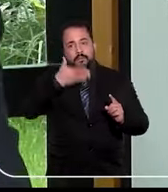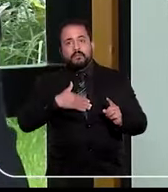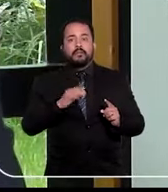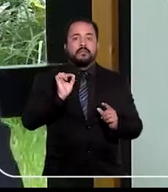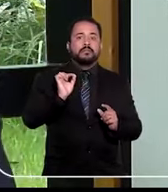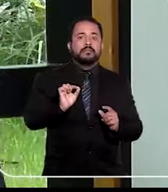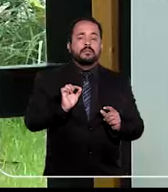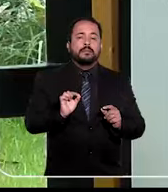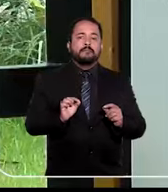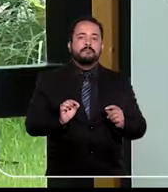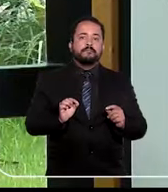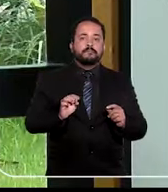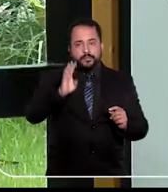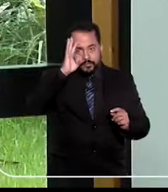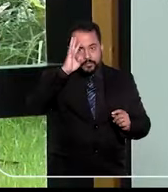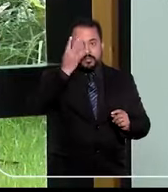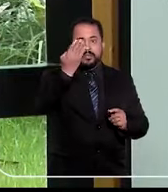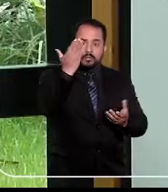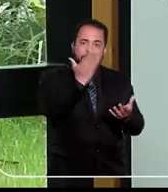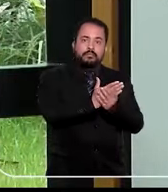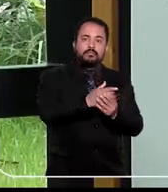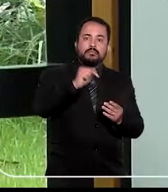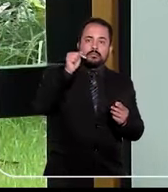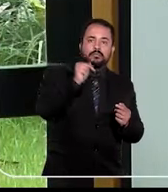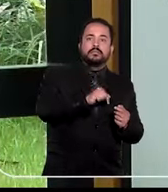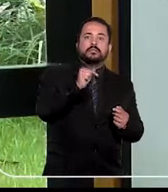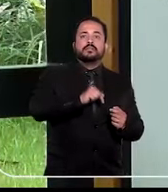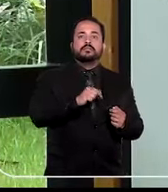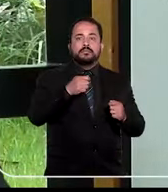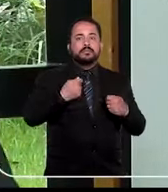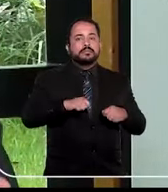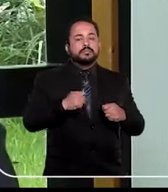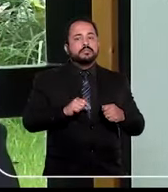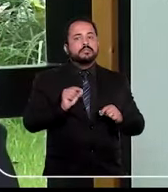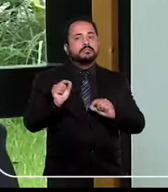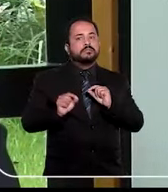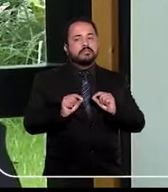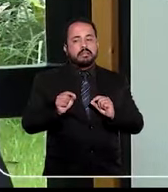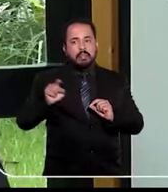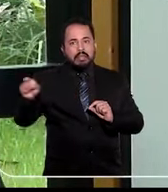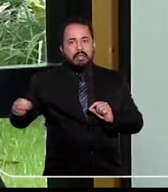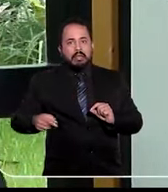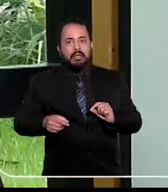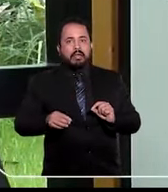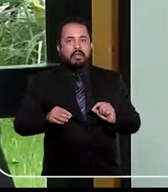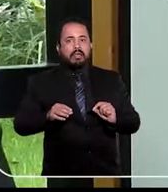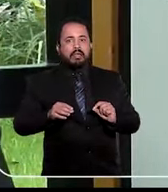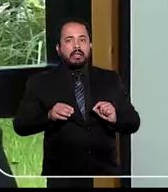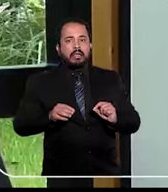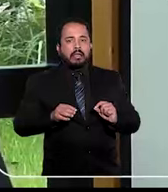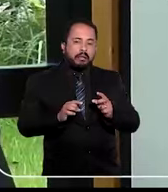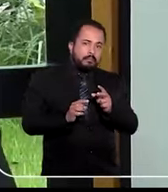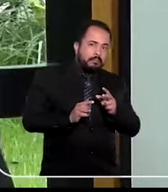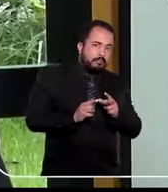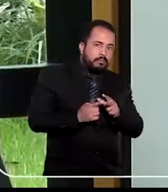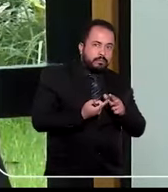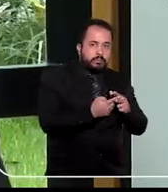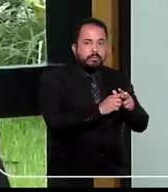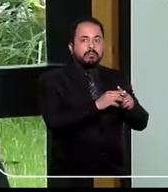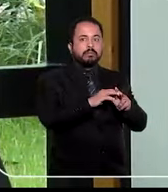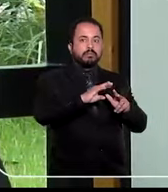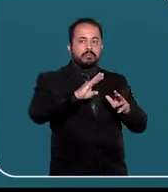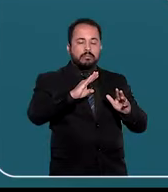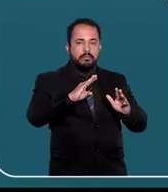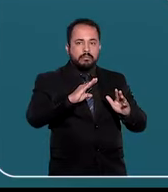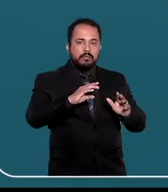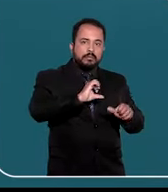fragilidade probatória, a gente não pode entrar no mérito dessas provas por meio da ação de revisão